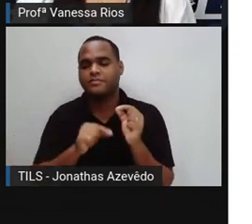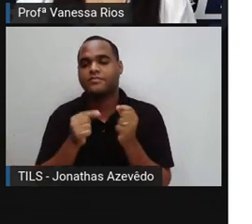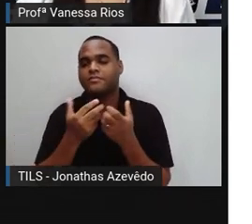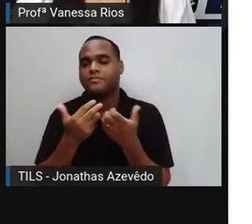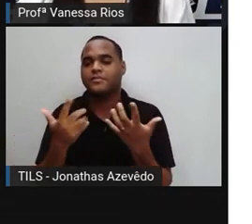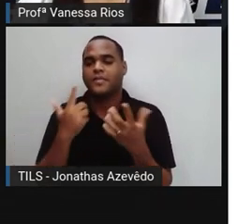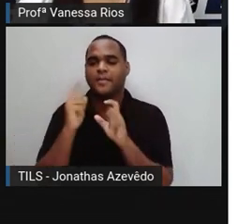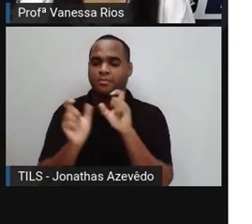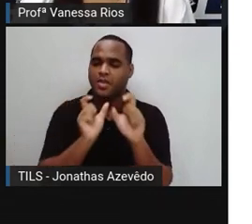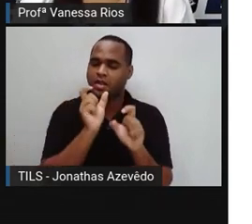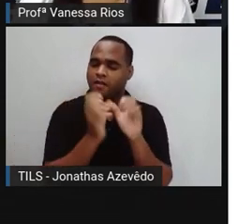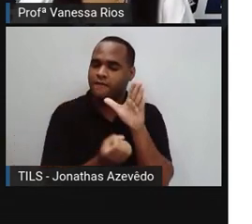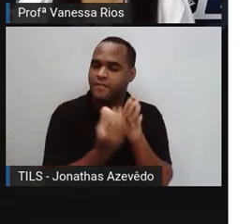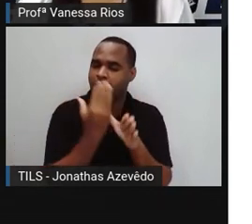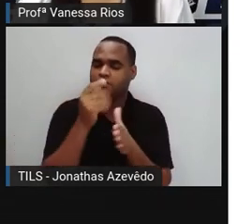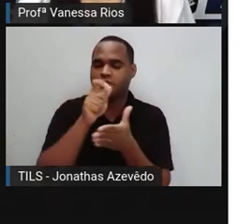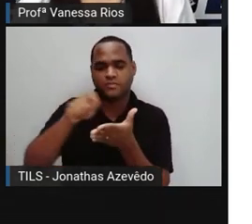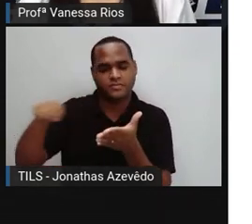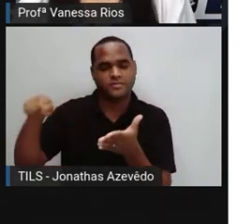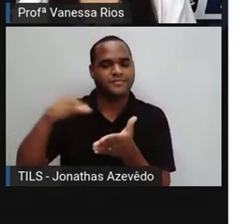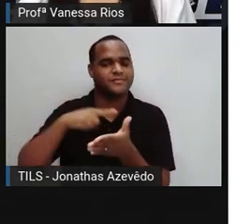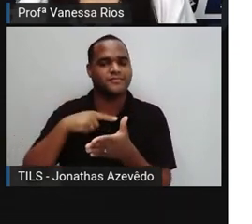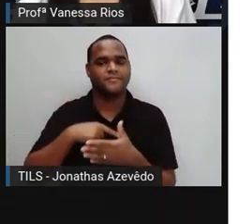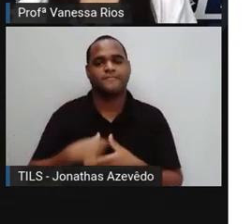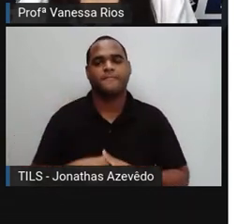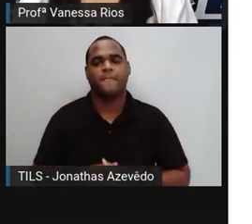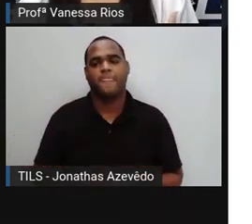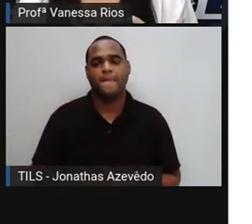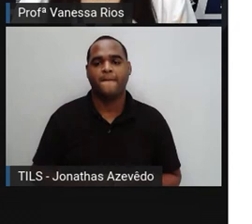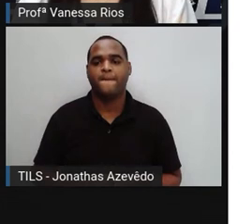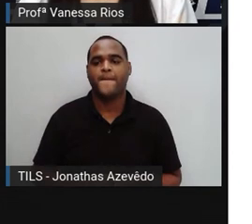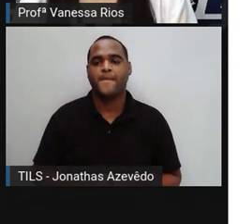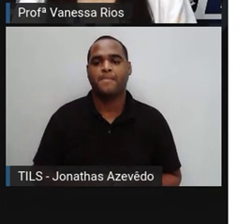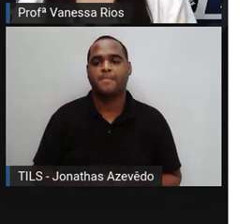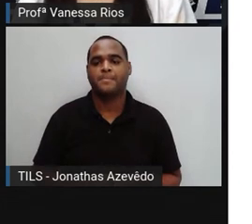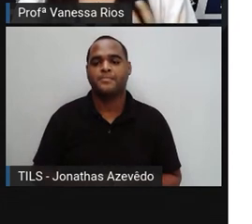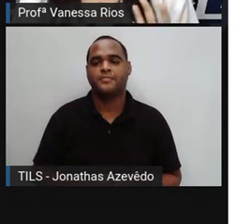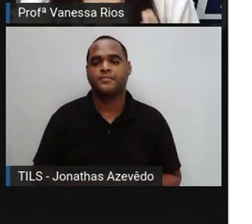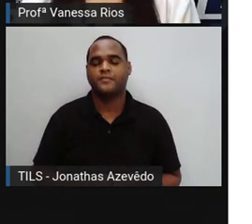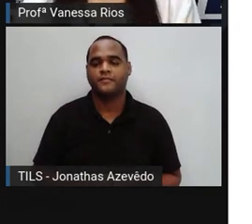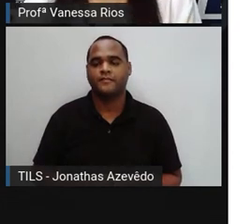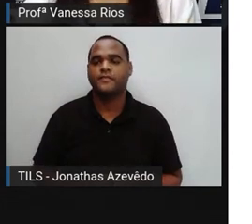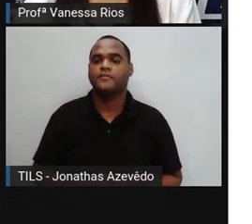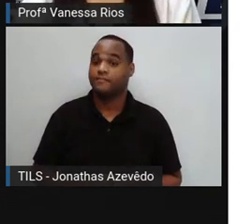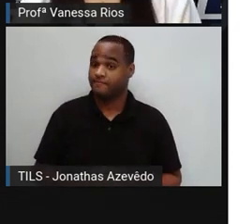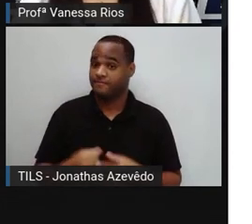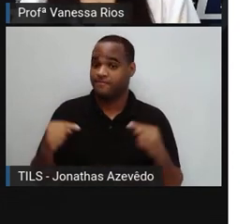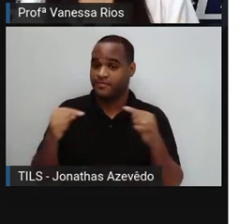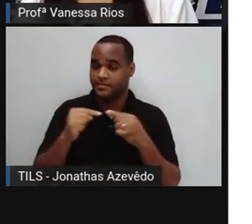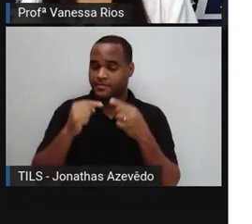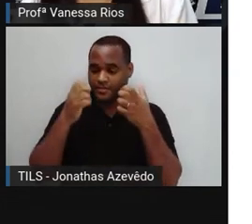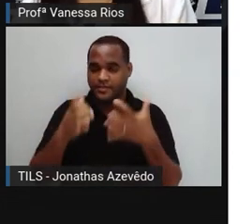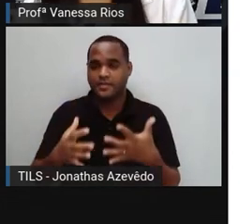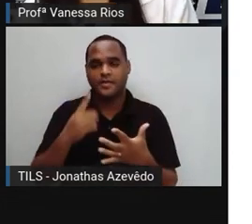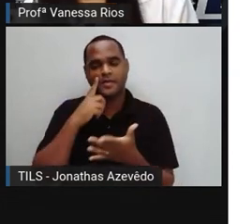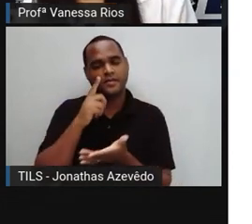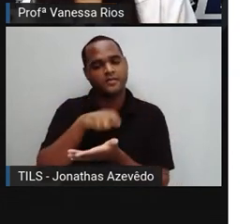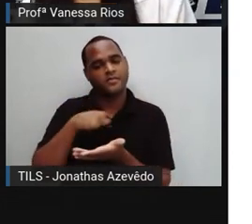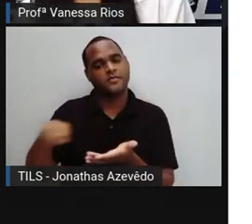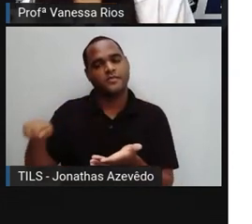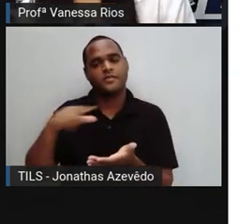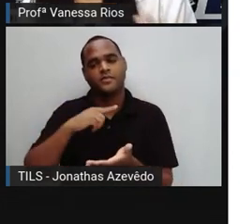das palavras escritas quando a gente quer transformar o que a gente fala em escrita